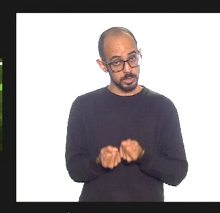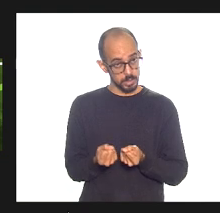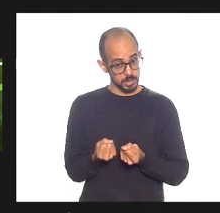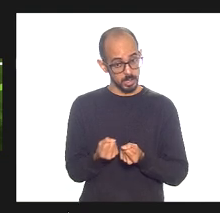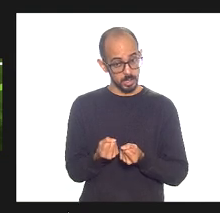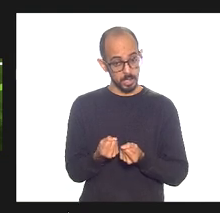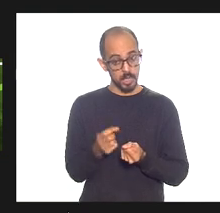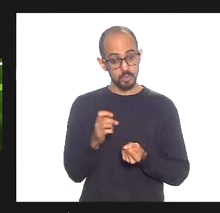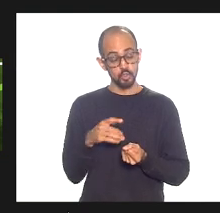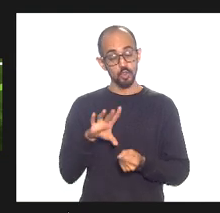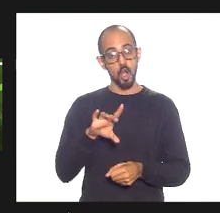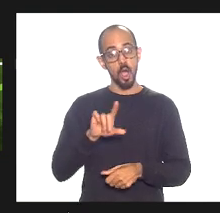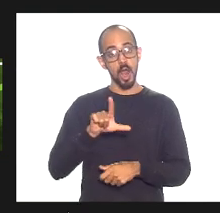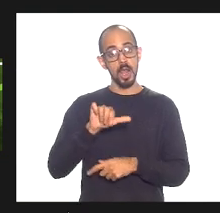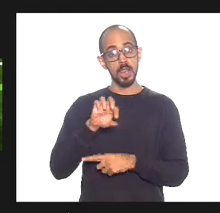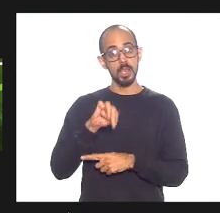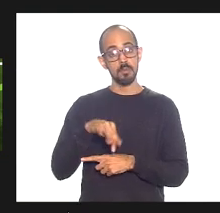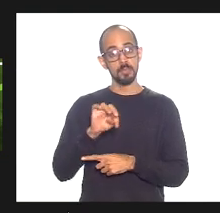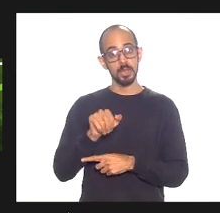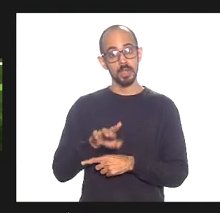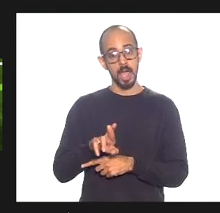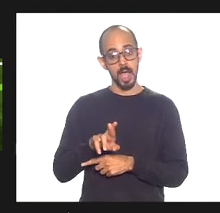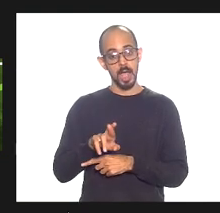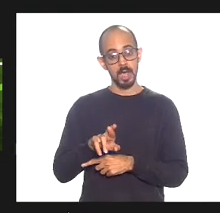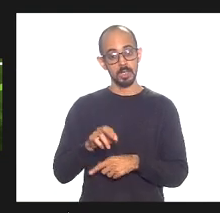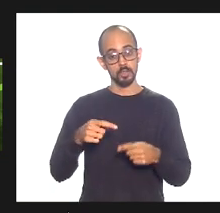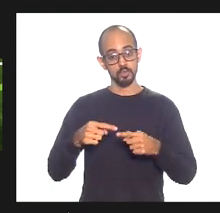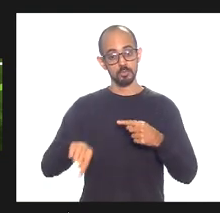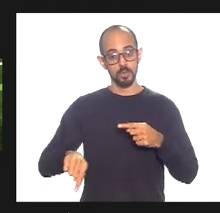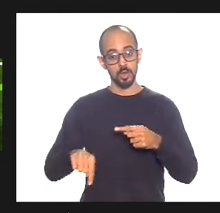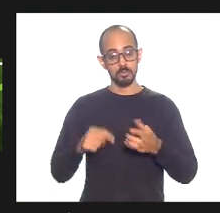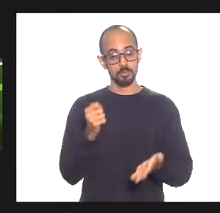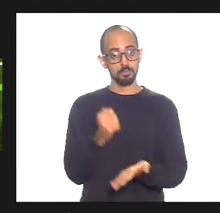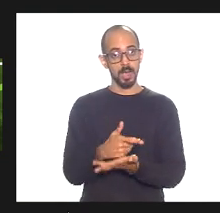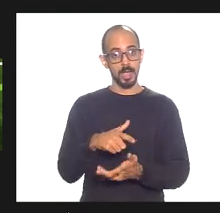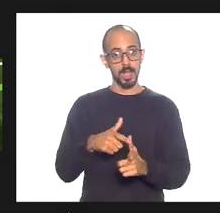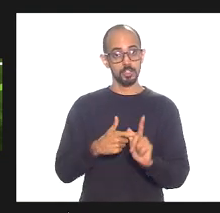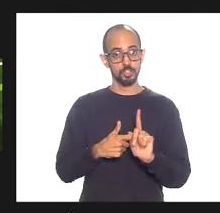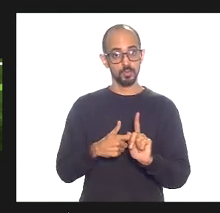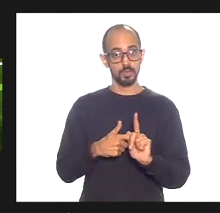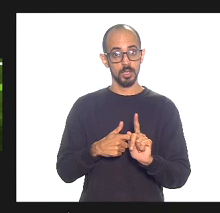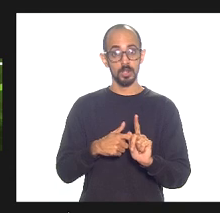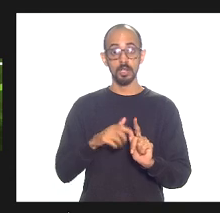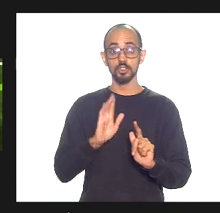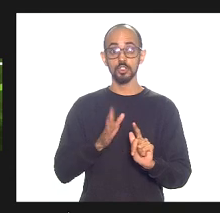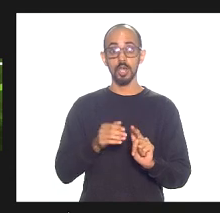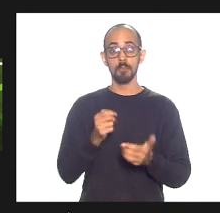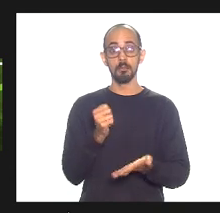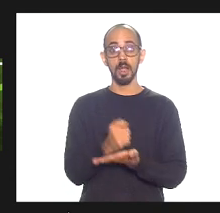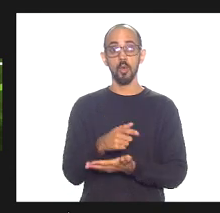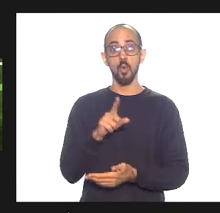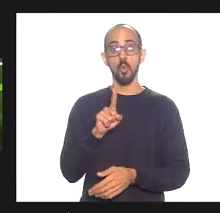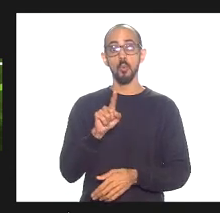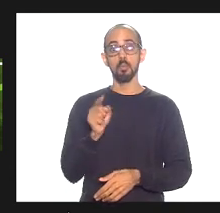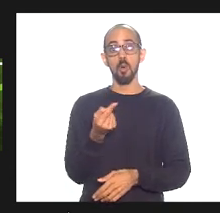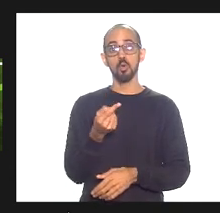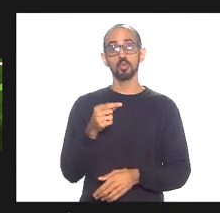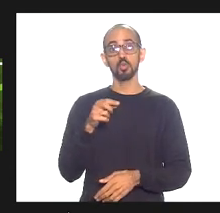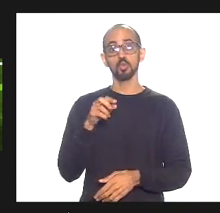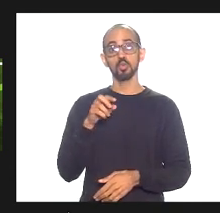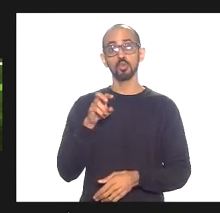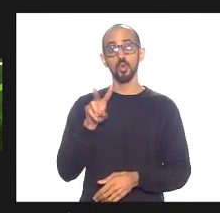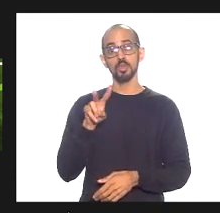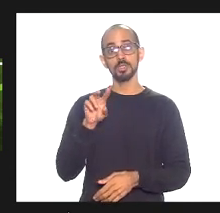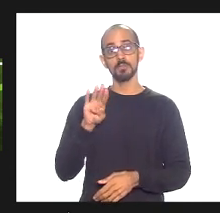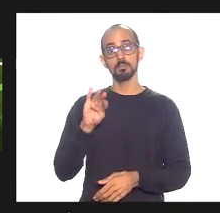eliminar que nos impede de pagar a dívida e já pagamos 1.2 bilhões de reais então primeiro senhor